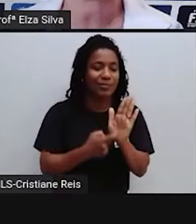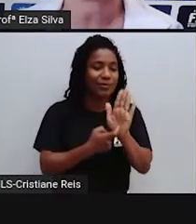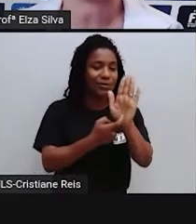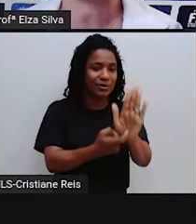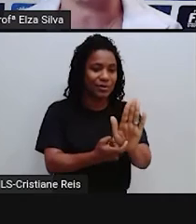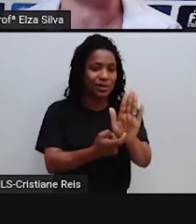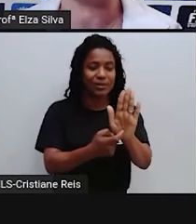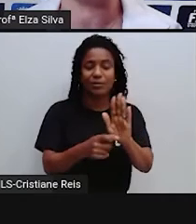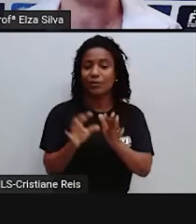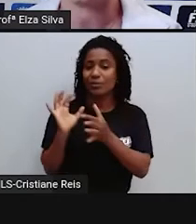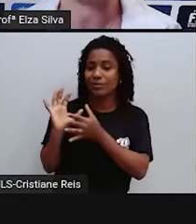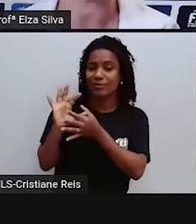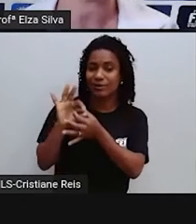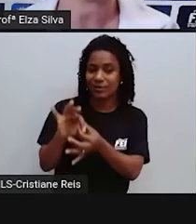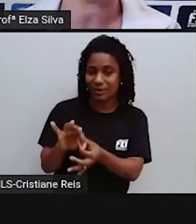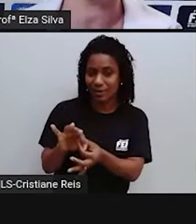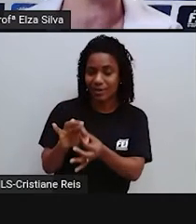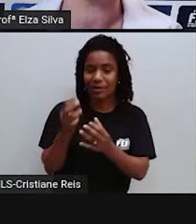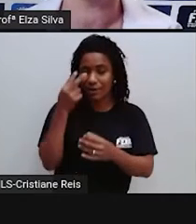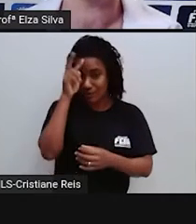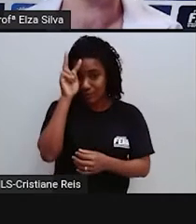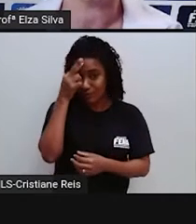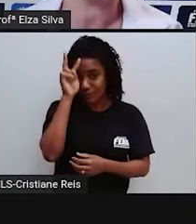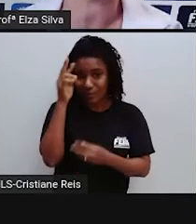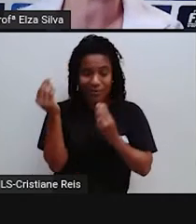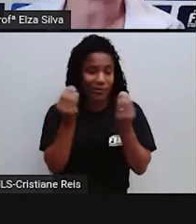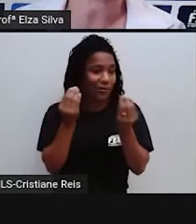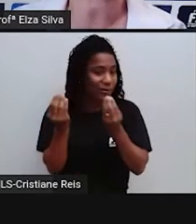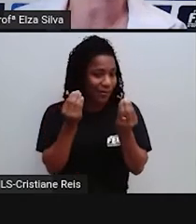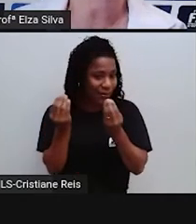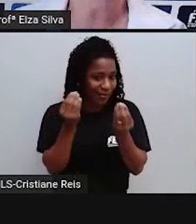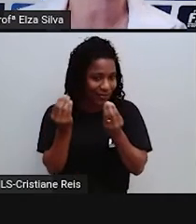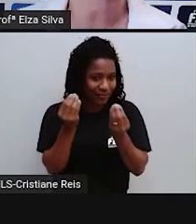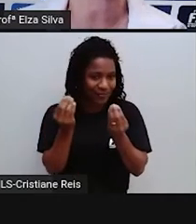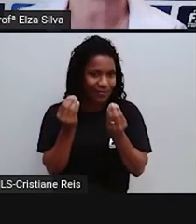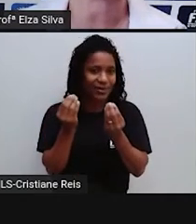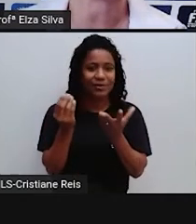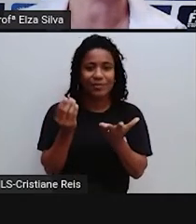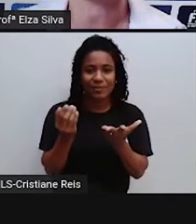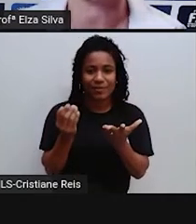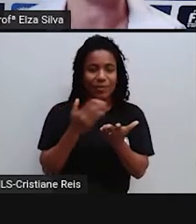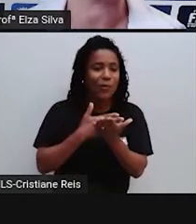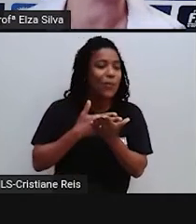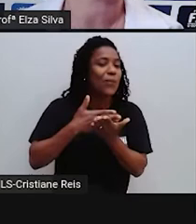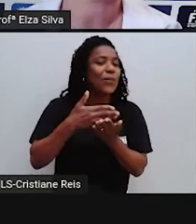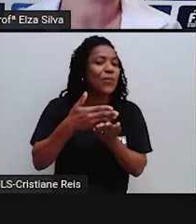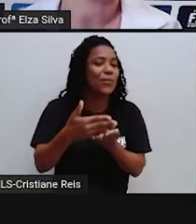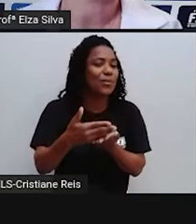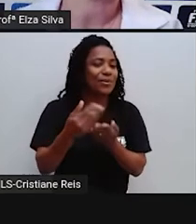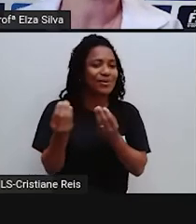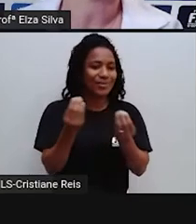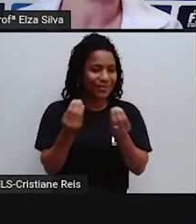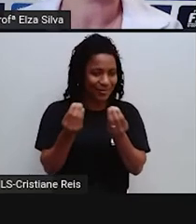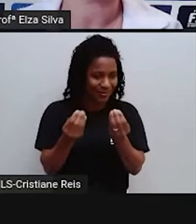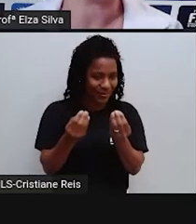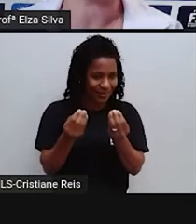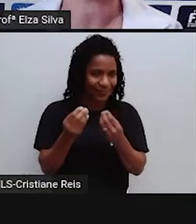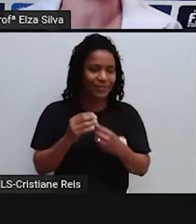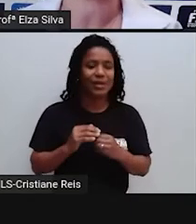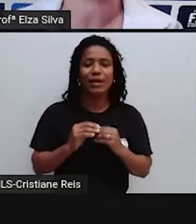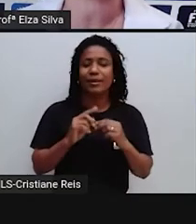contextualizar A história Mostrar Como as coisas Começaram No